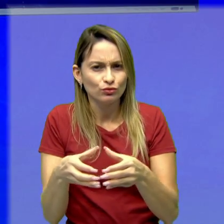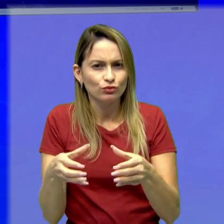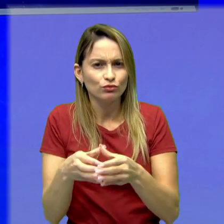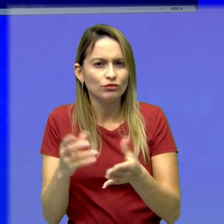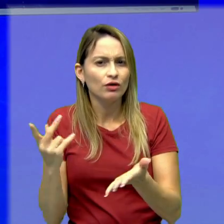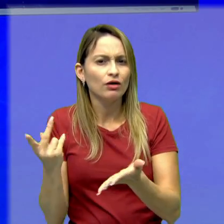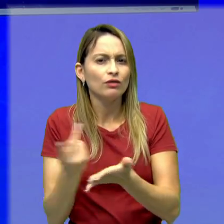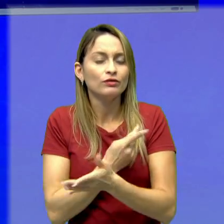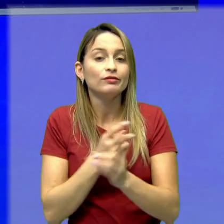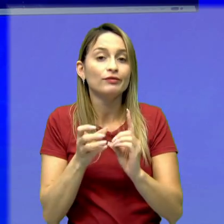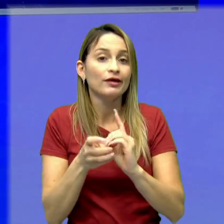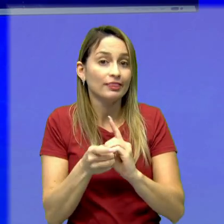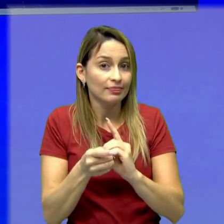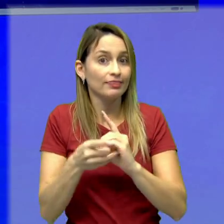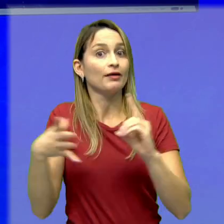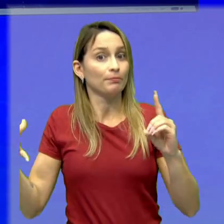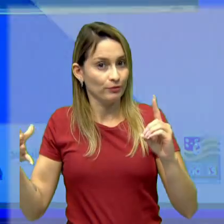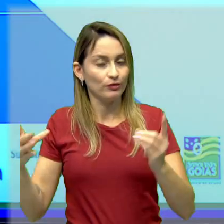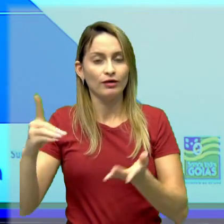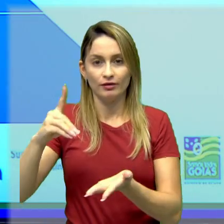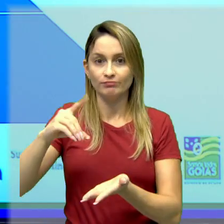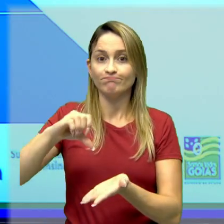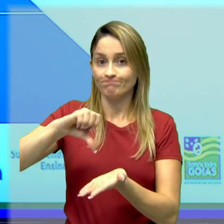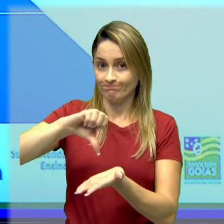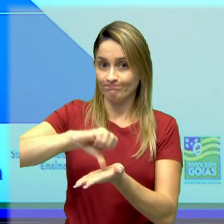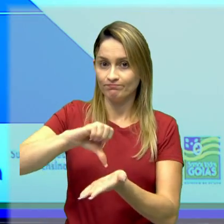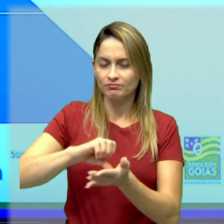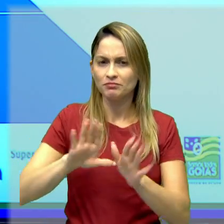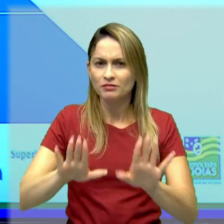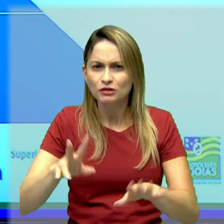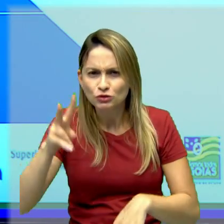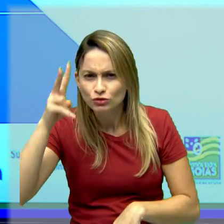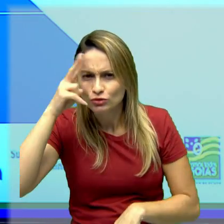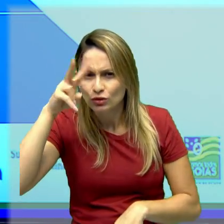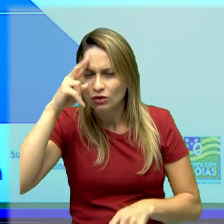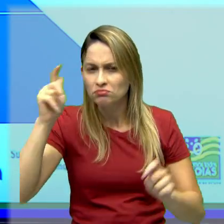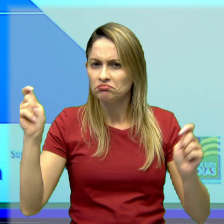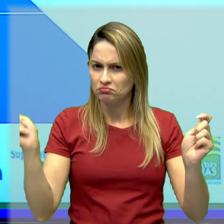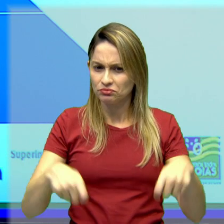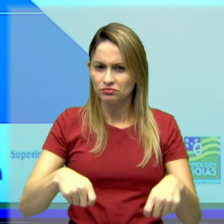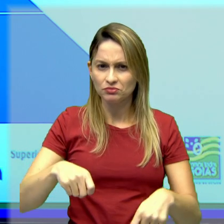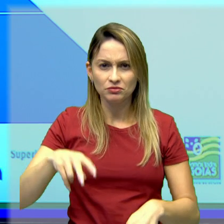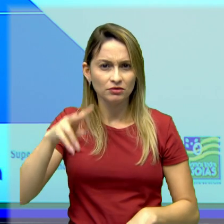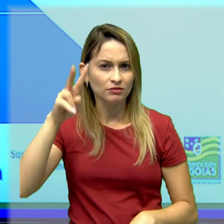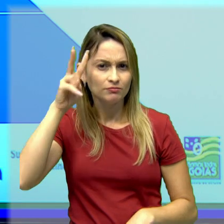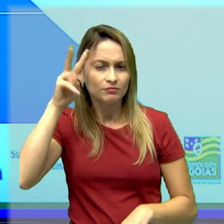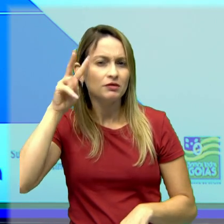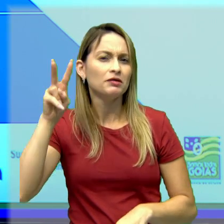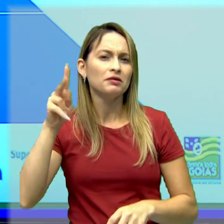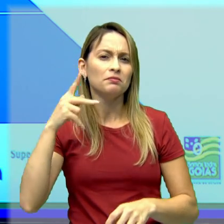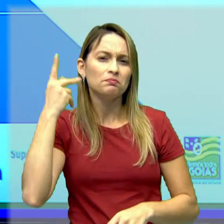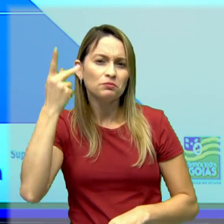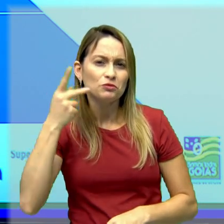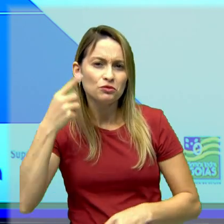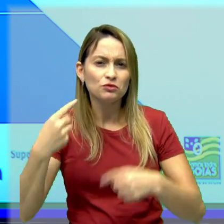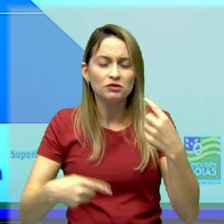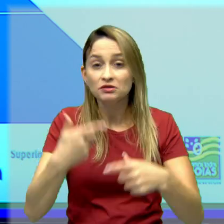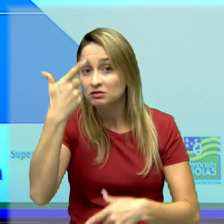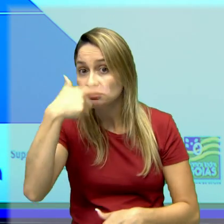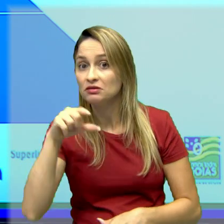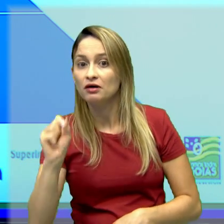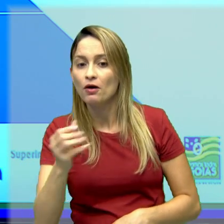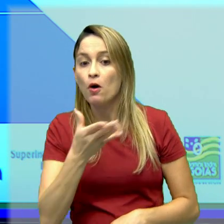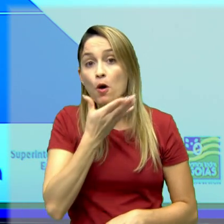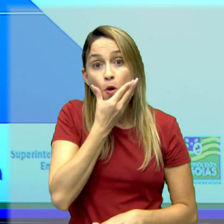ateniense. Lembrando que só poderia participar das decisões políticas os homens cidadãos